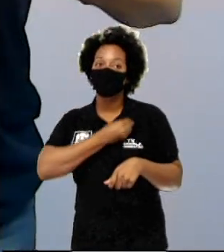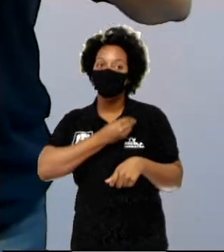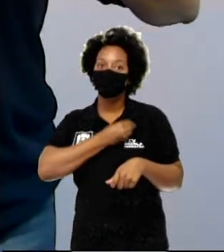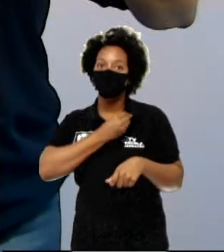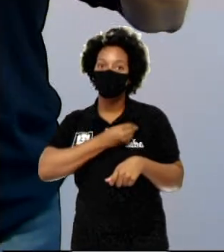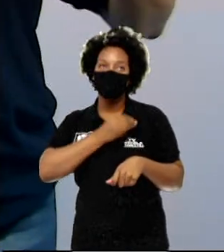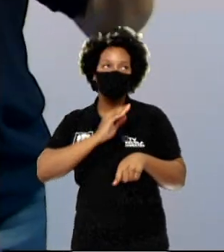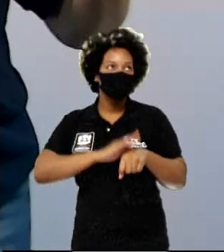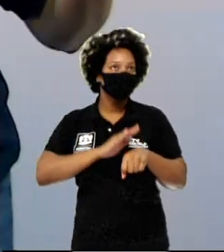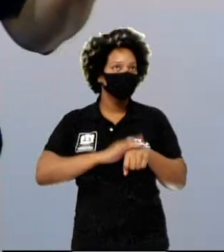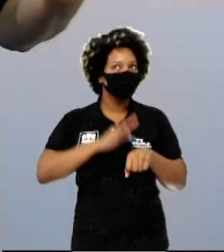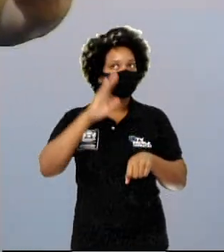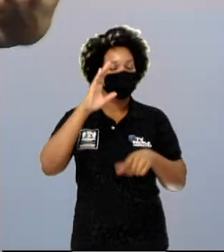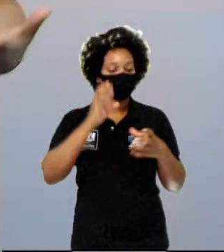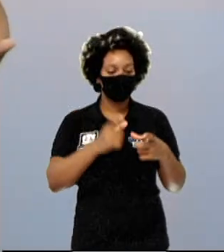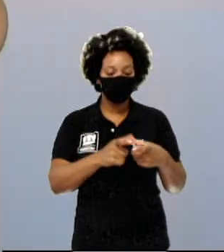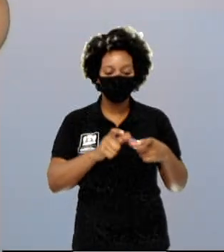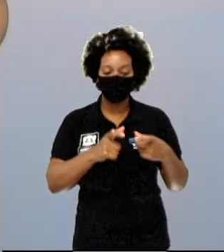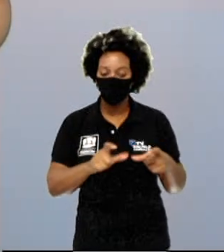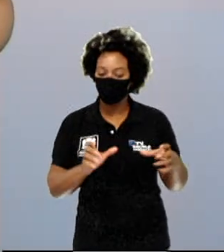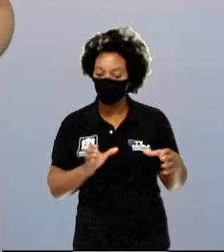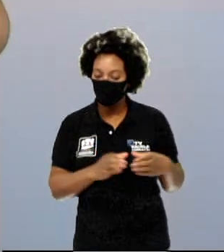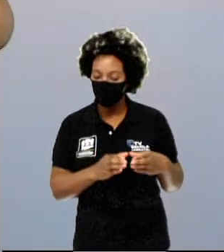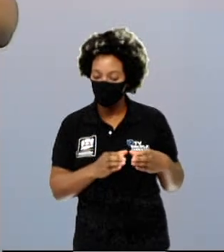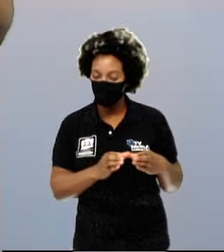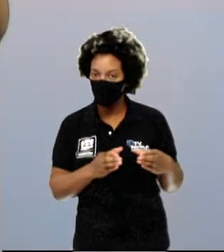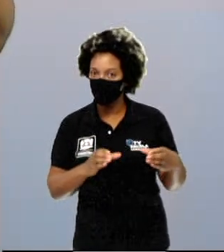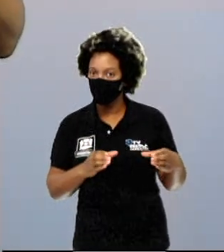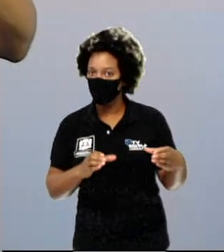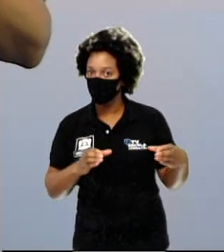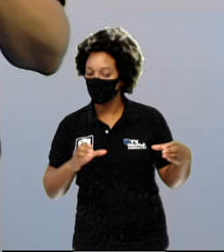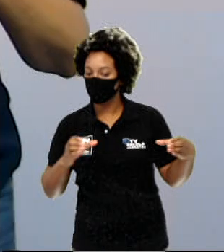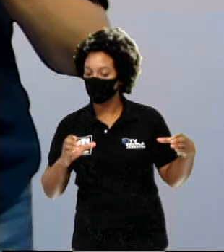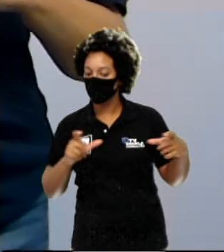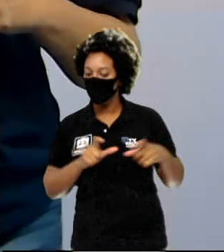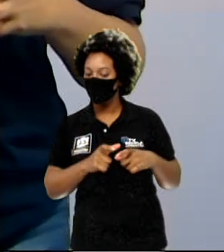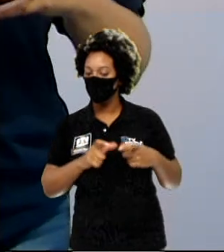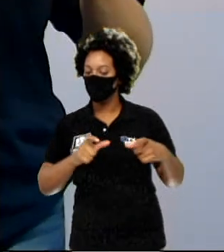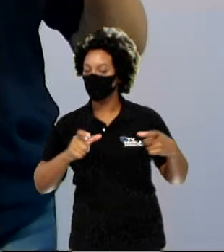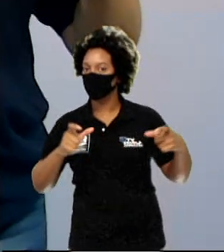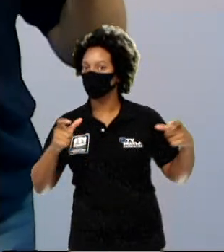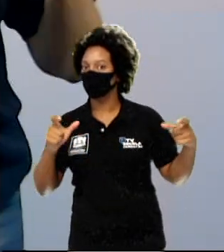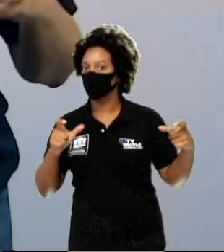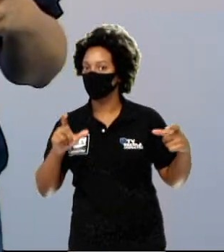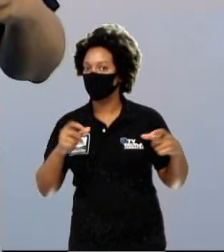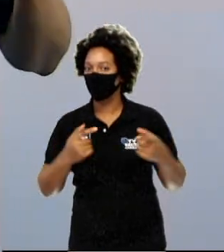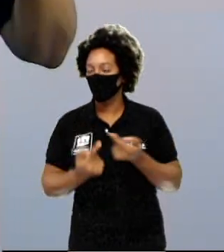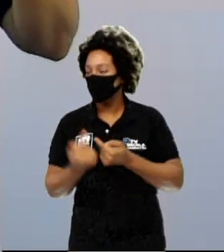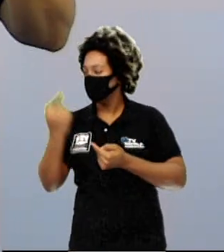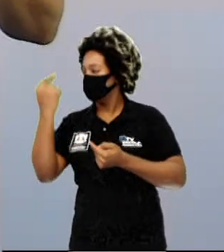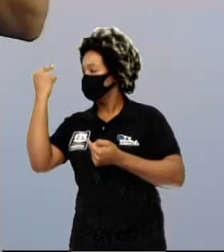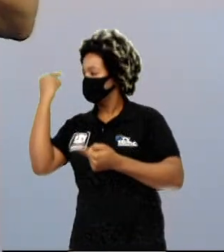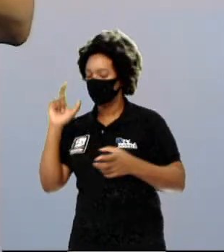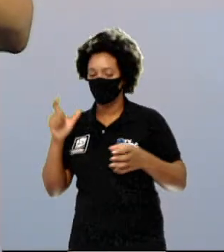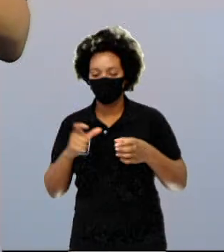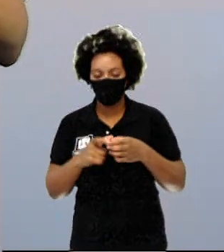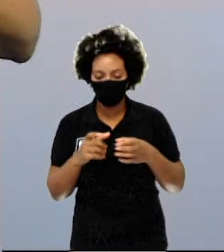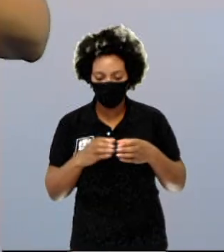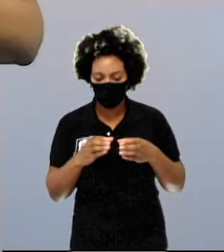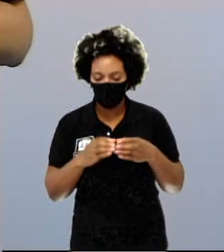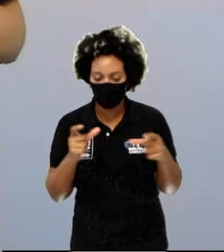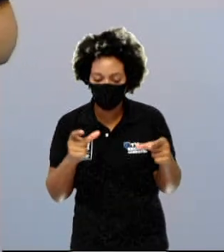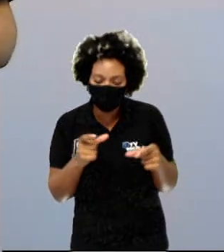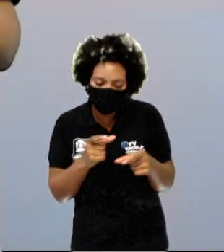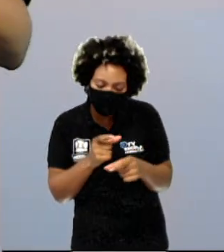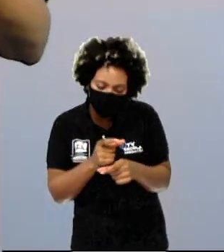E os grupos vão aumentando. Ao invés de grupos pequenos, nômades, que se locomoviam,